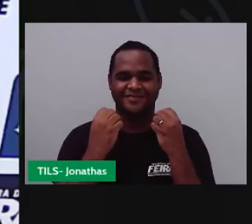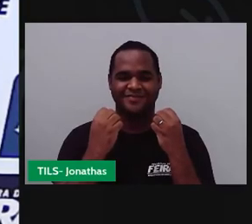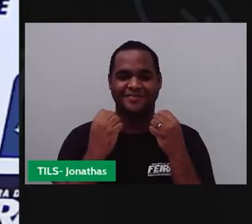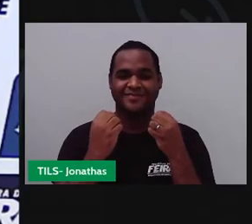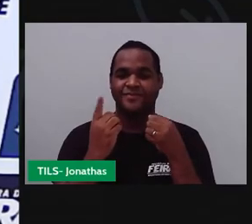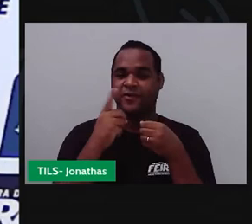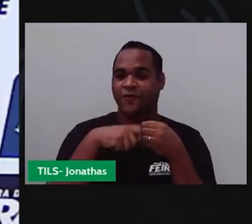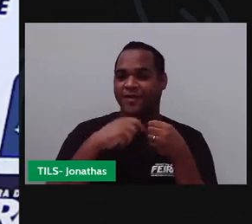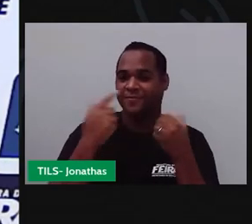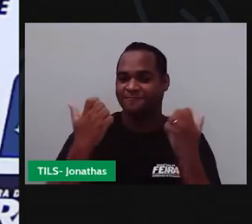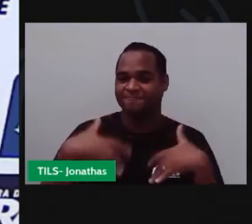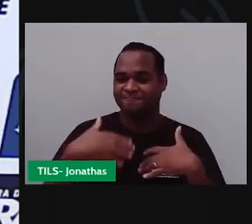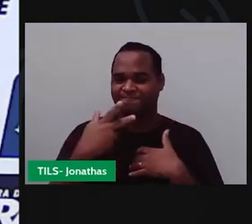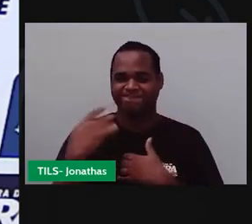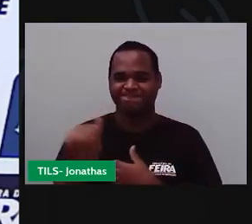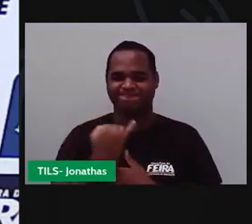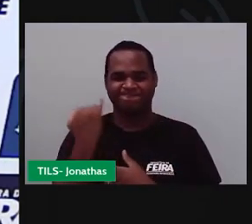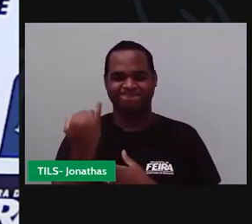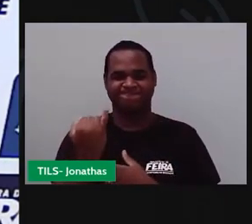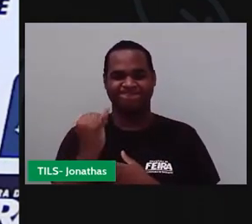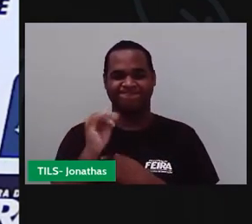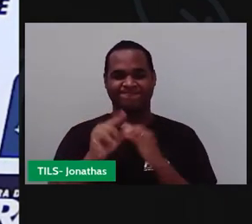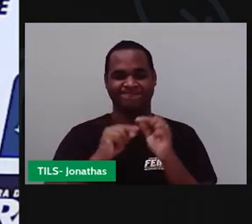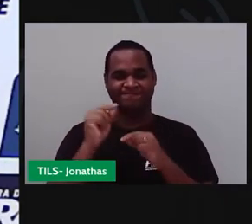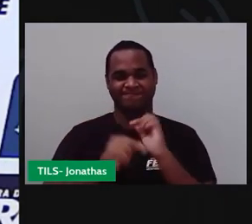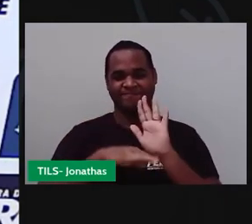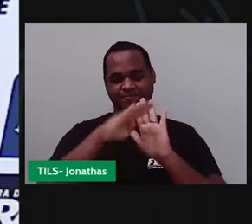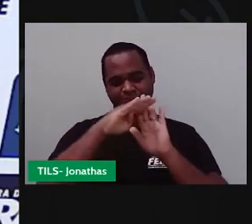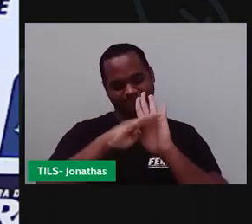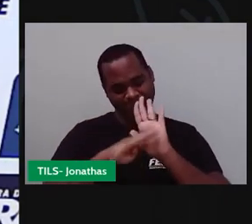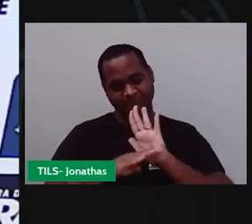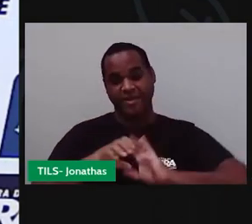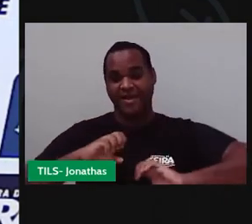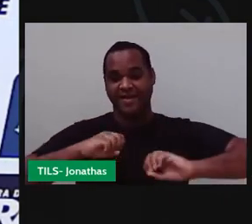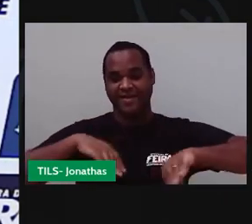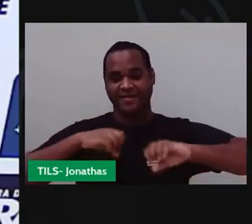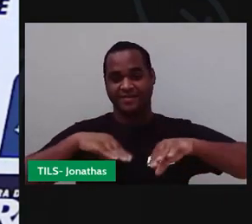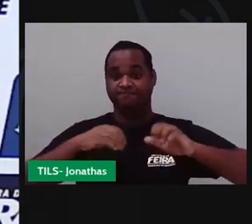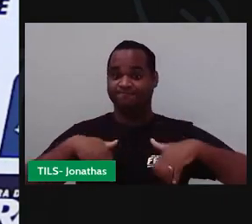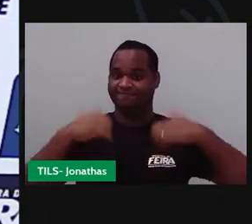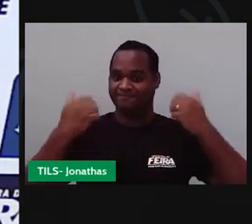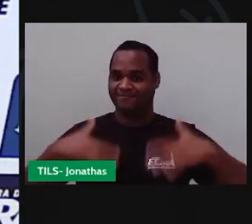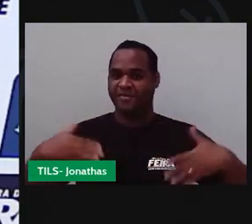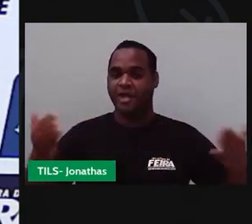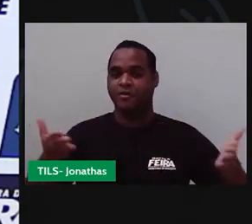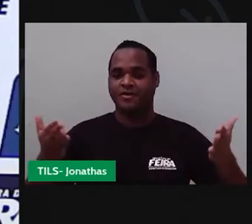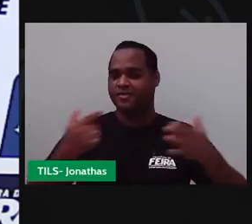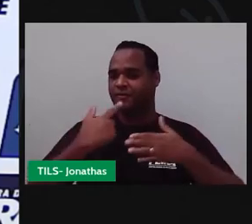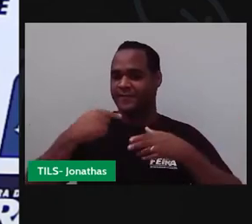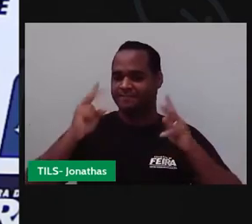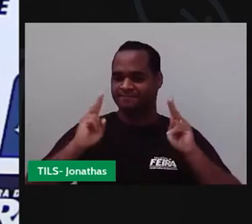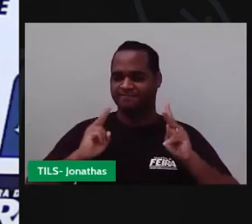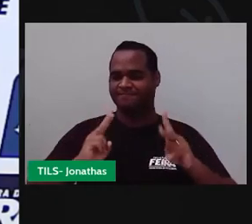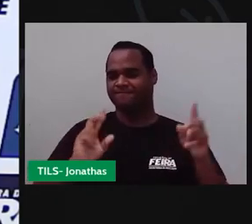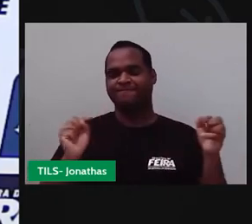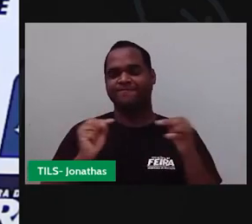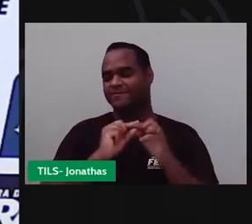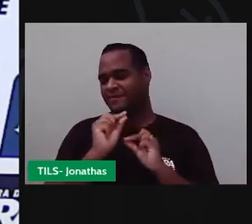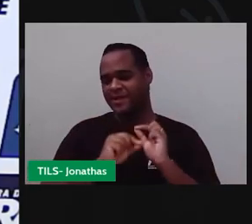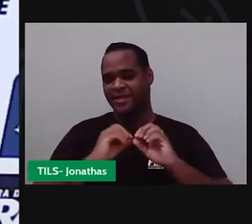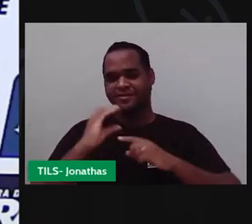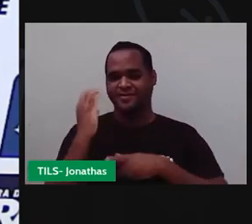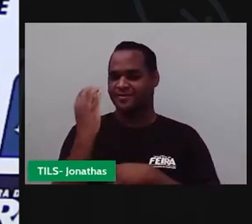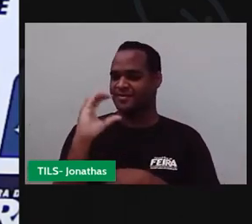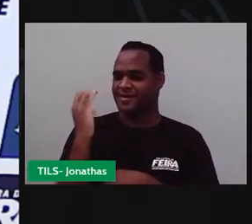Voltamos aqui com a nossa programação de aulas. Agora a gente vai continuar com a aula de